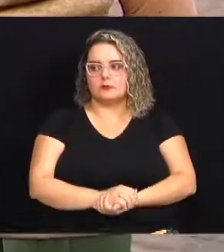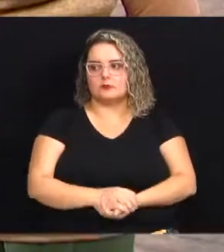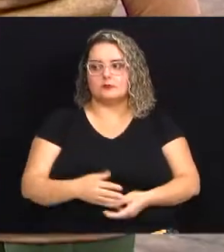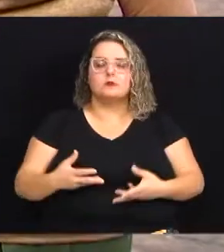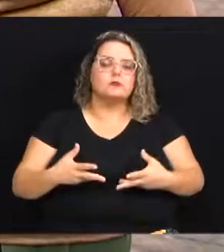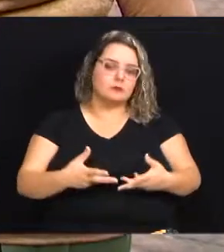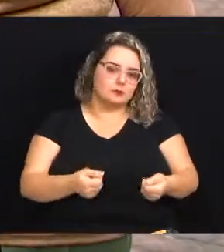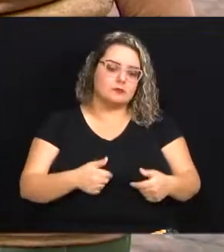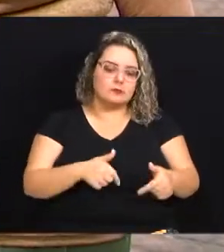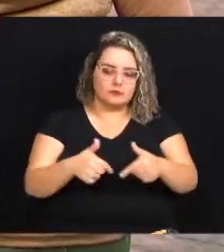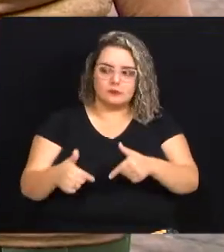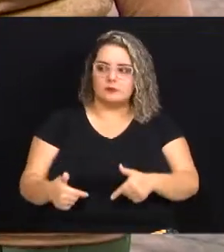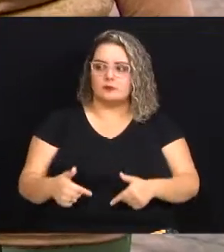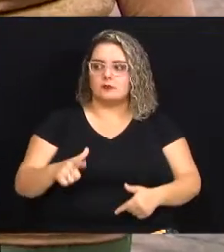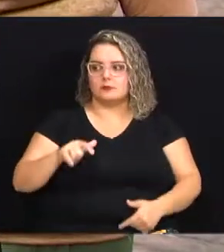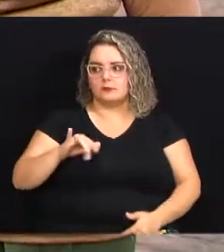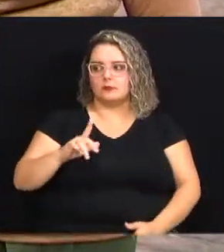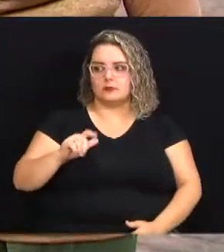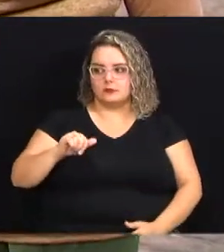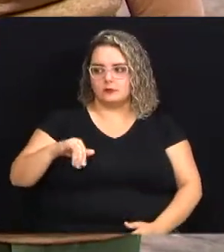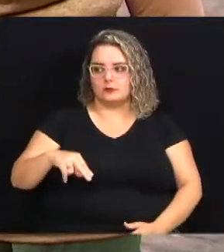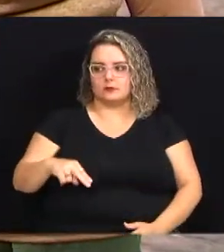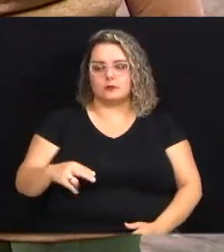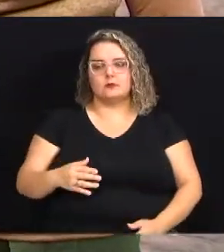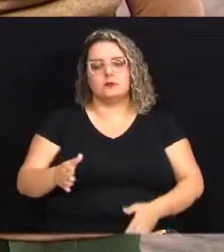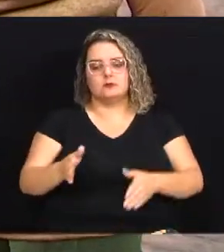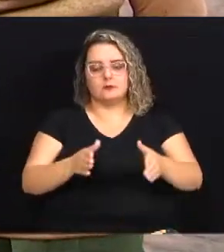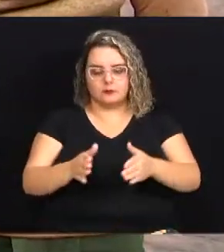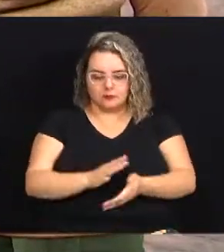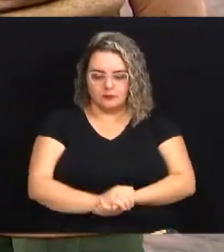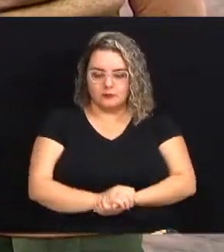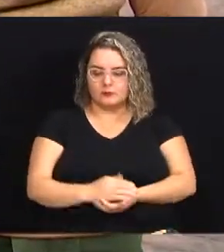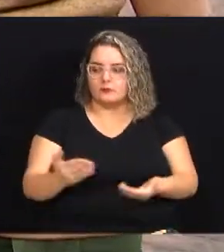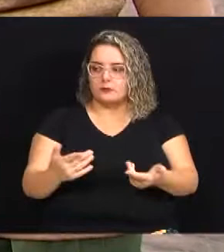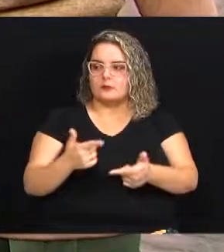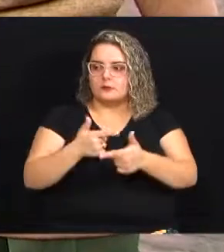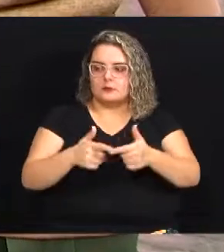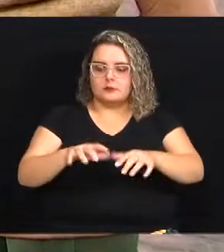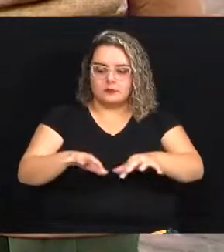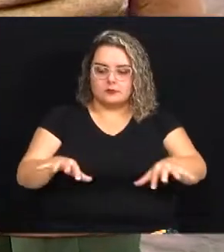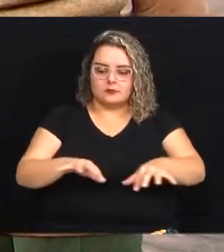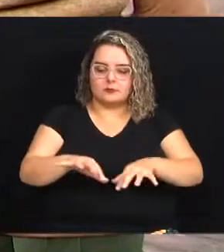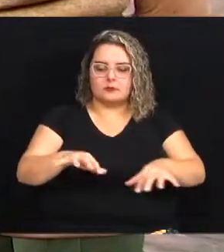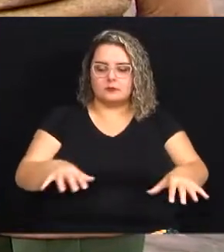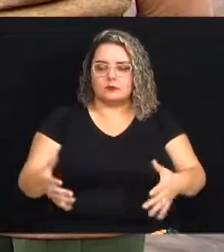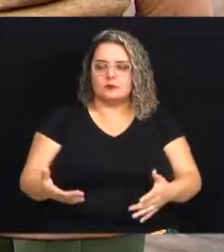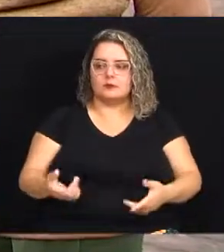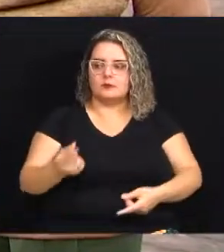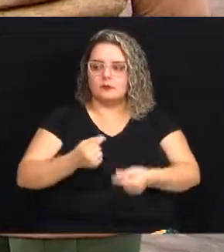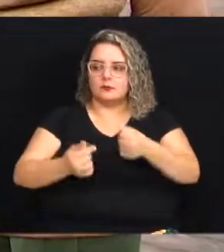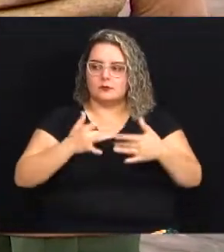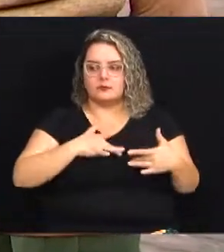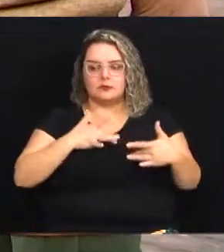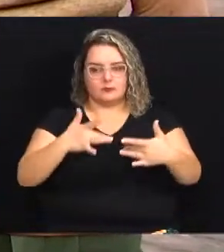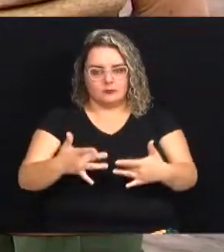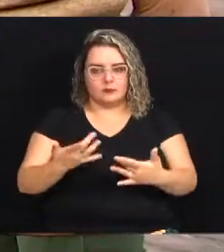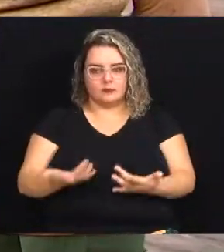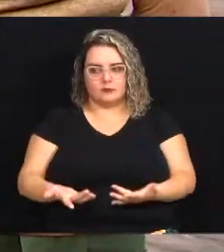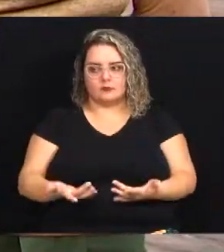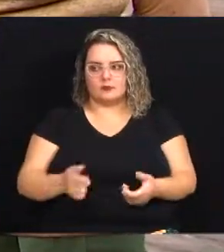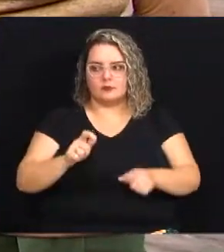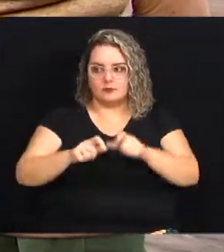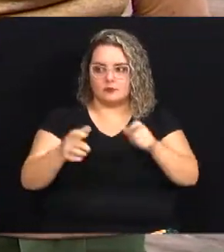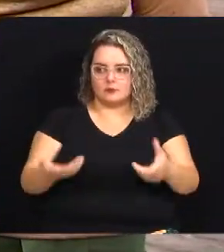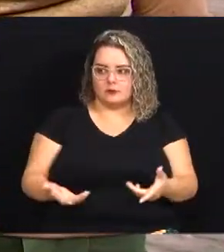convidou a gente pra trabalhar a Lilian na época hoje vocês dividem justamente o espaço o pessoal da economia solidária